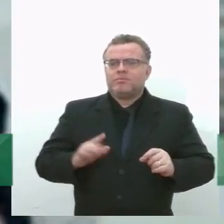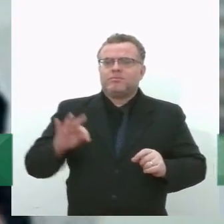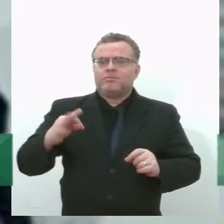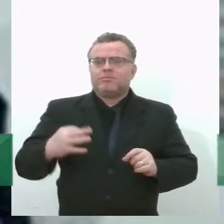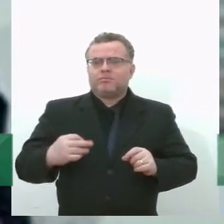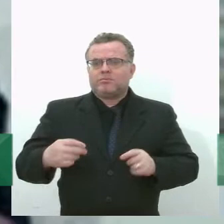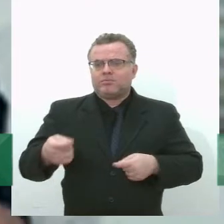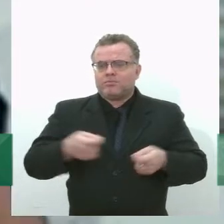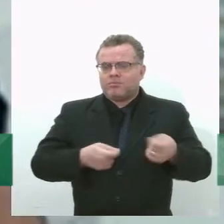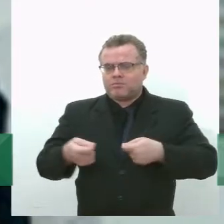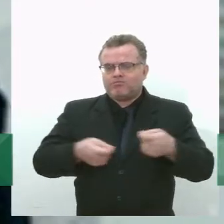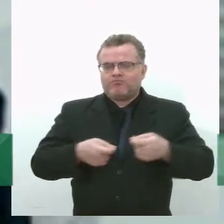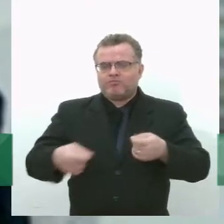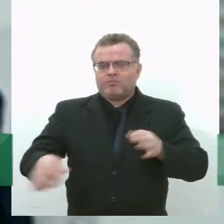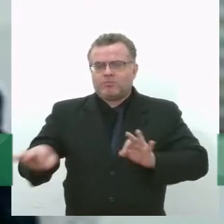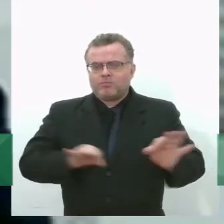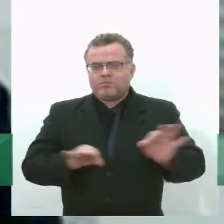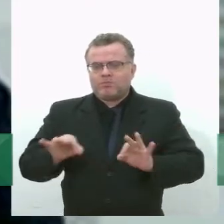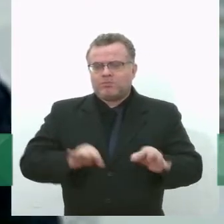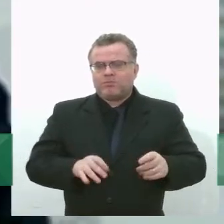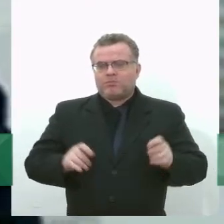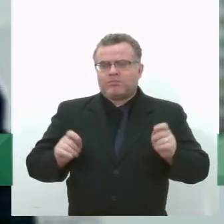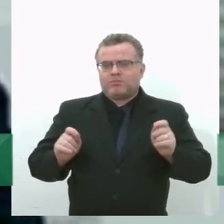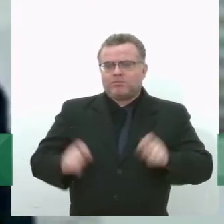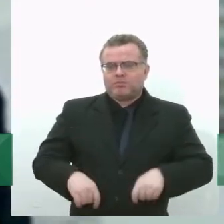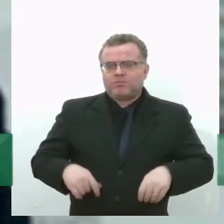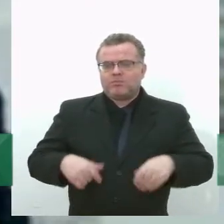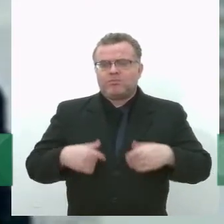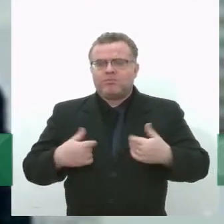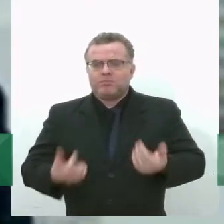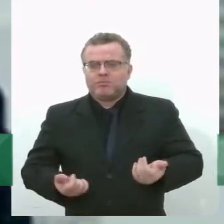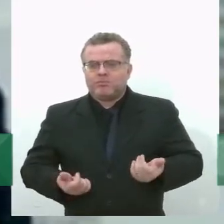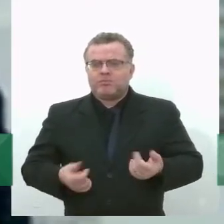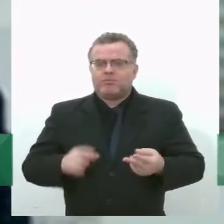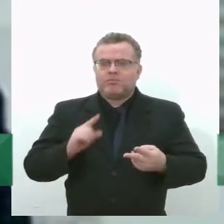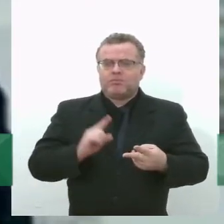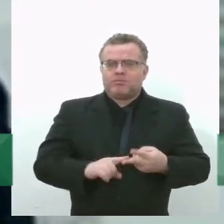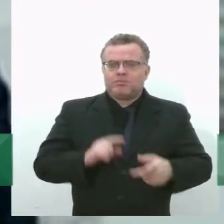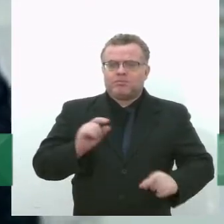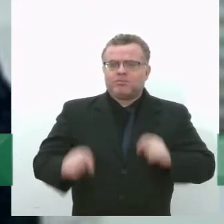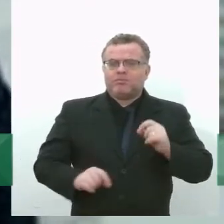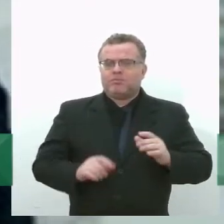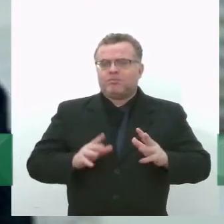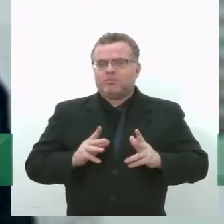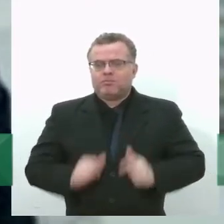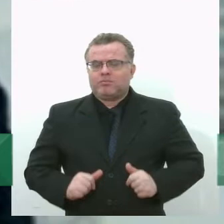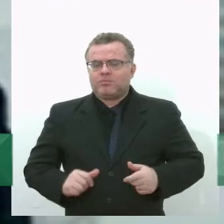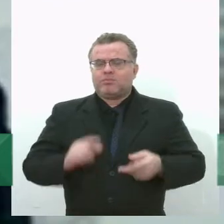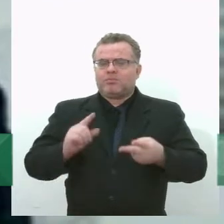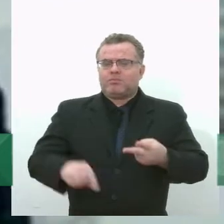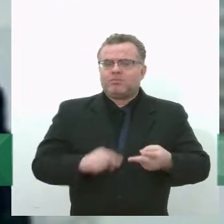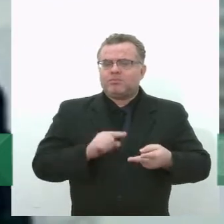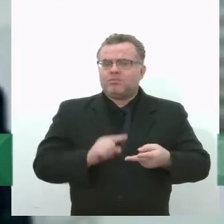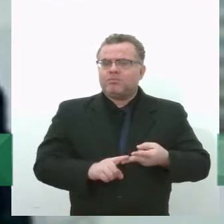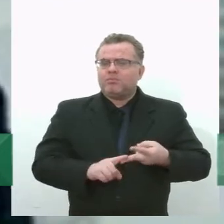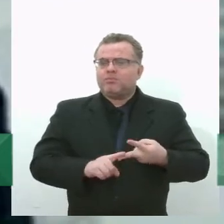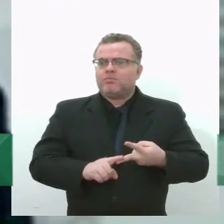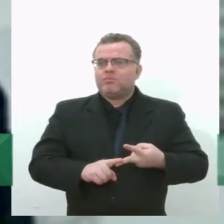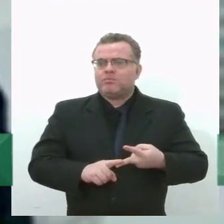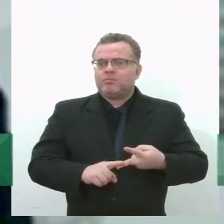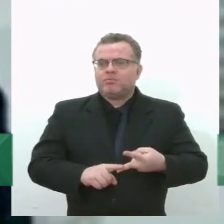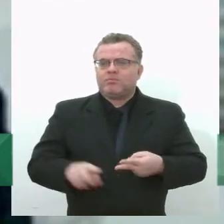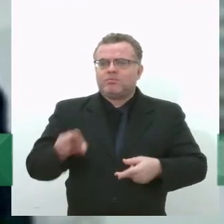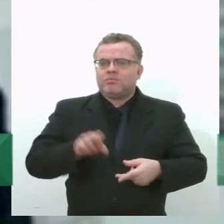impermeabilização, controle dos aquíferos. Então, tudo é